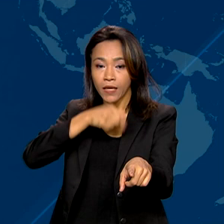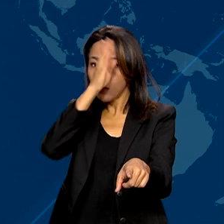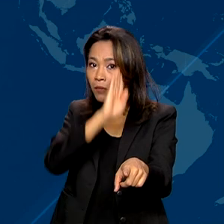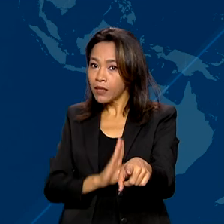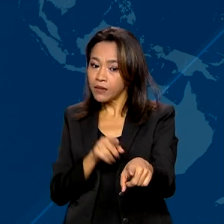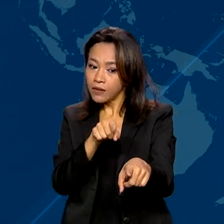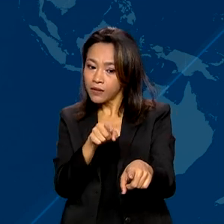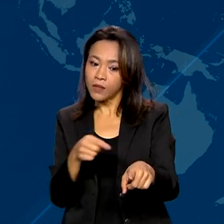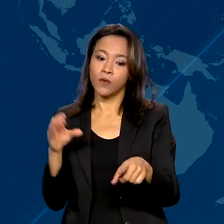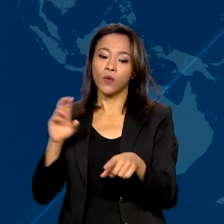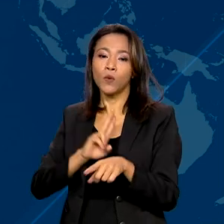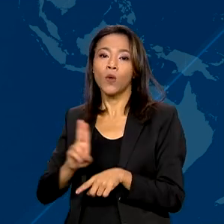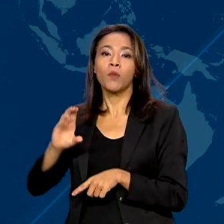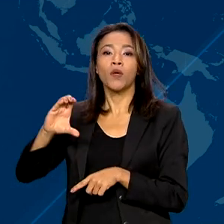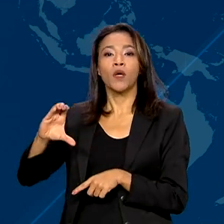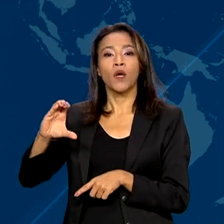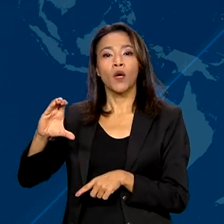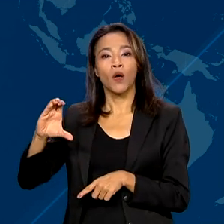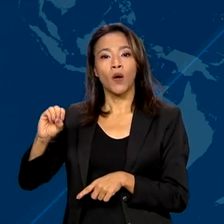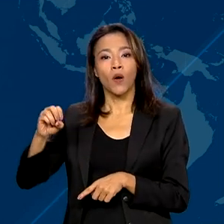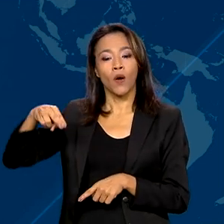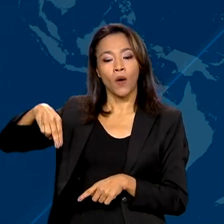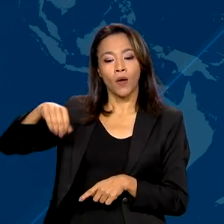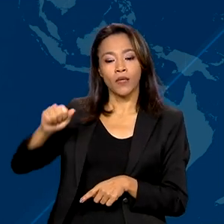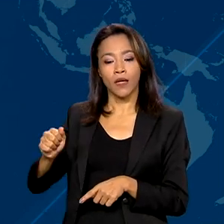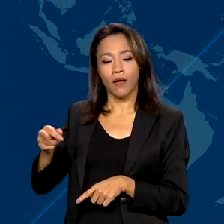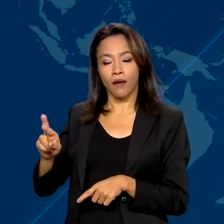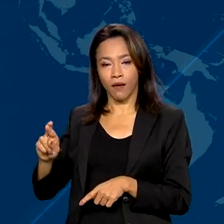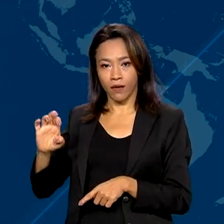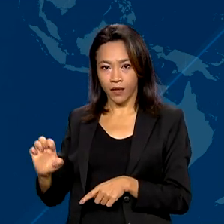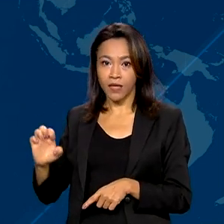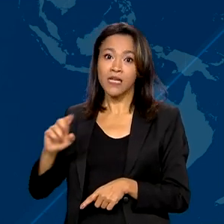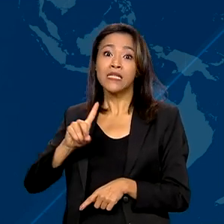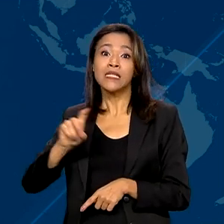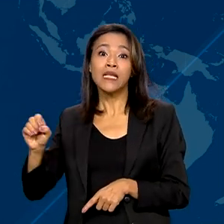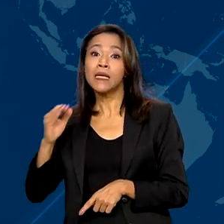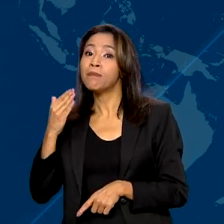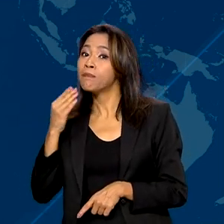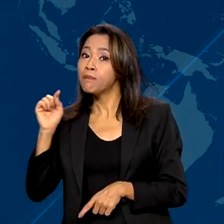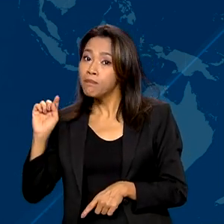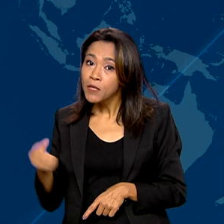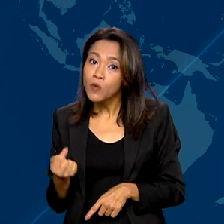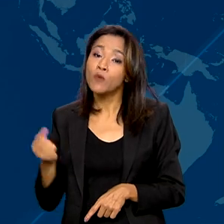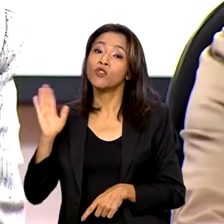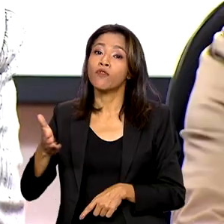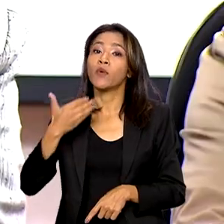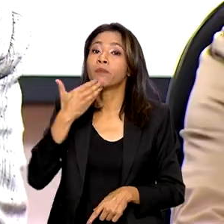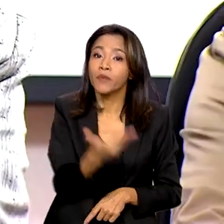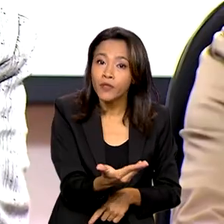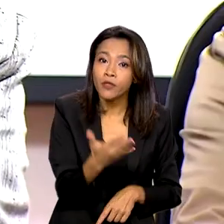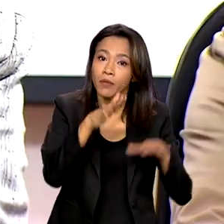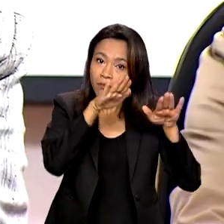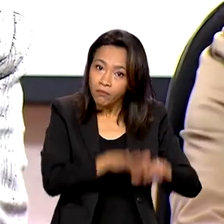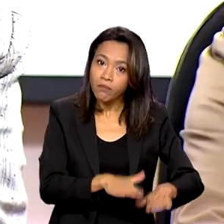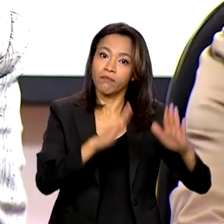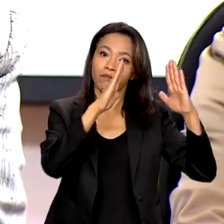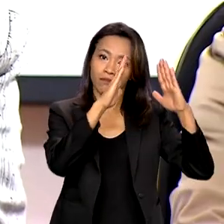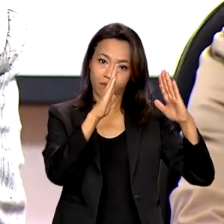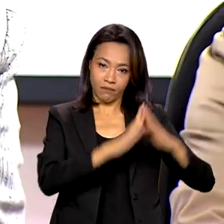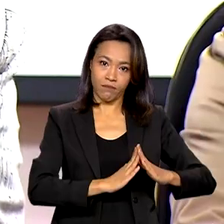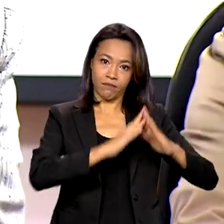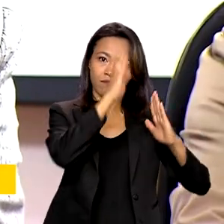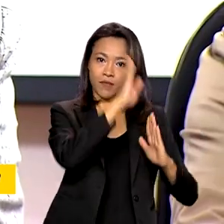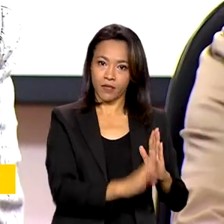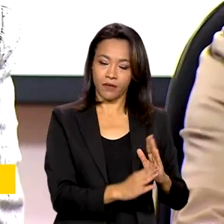Refugiados, o Conari, cerca de 100 mil pedidos de refúgio já foram analisados. Quando nós atuamos em